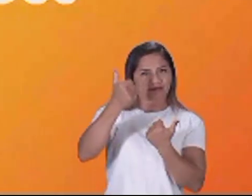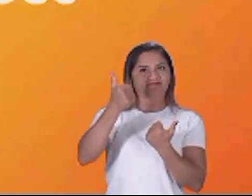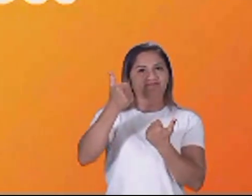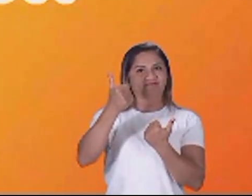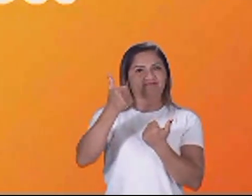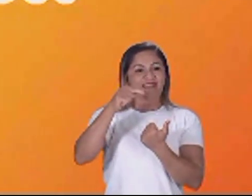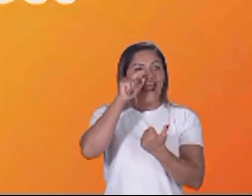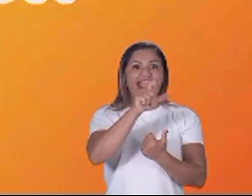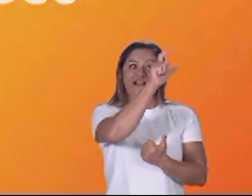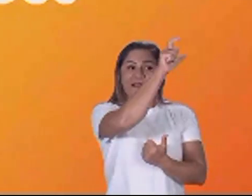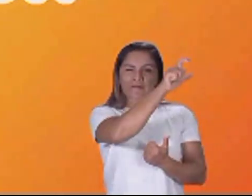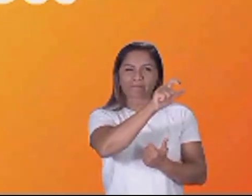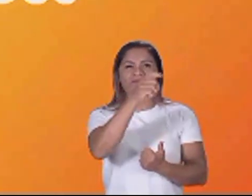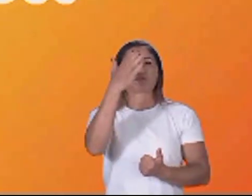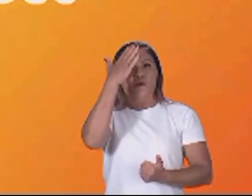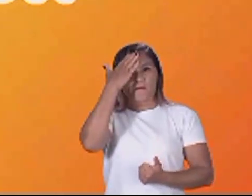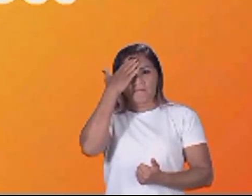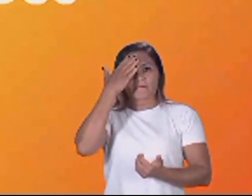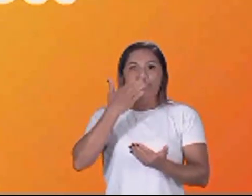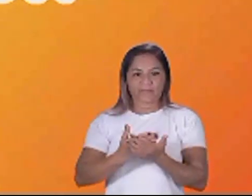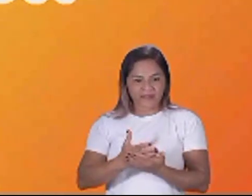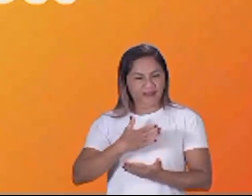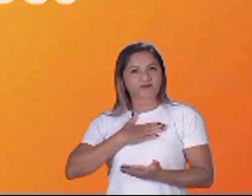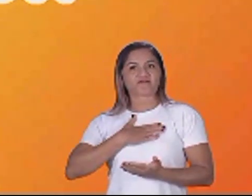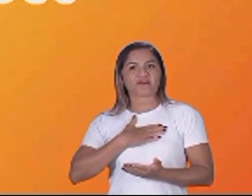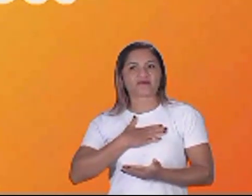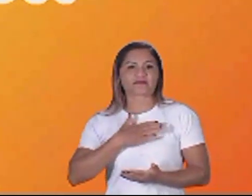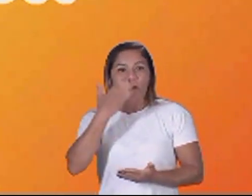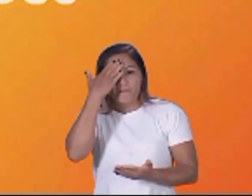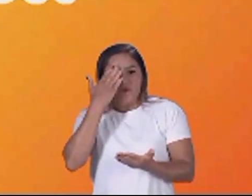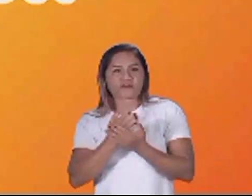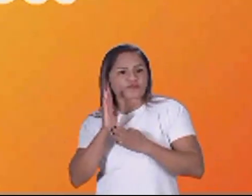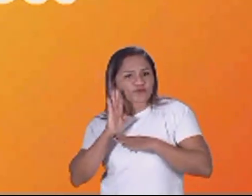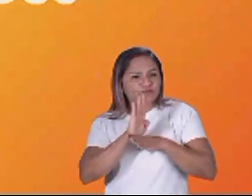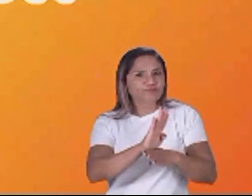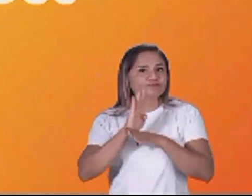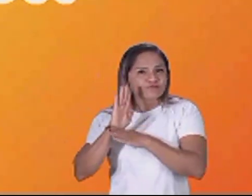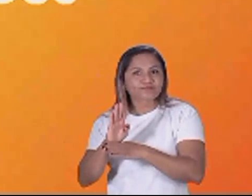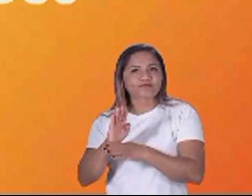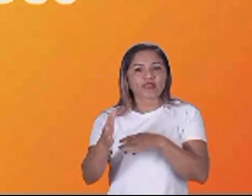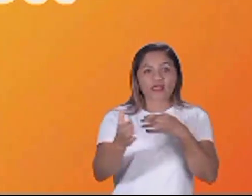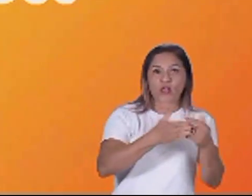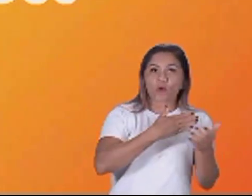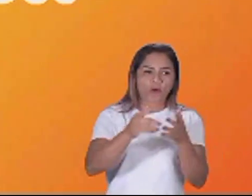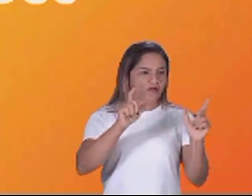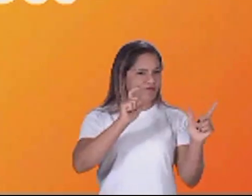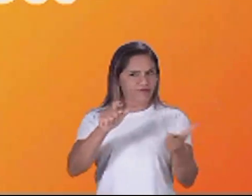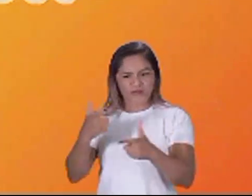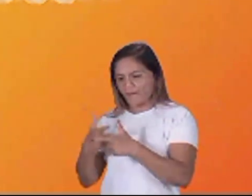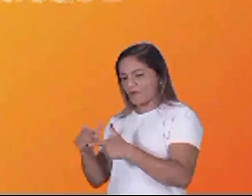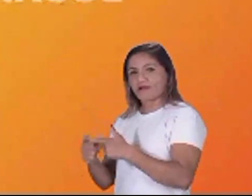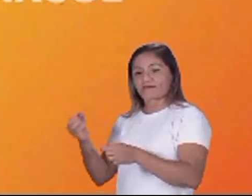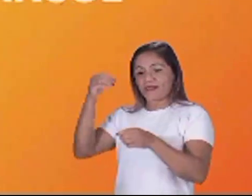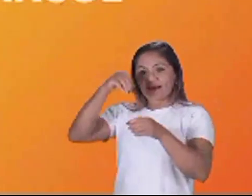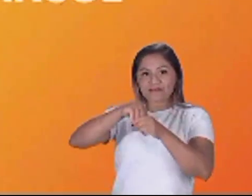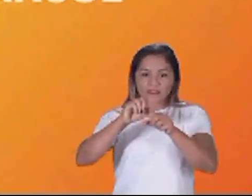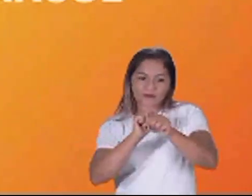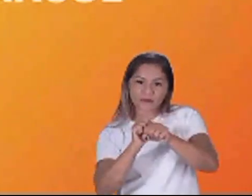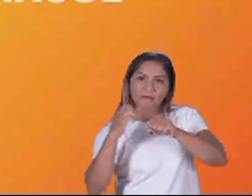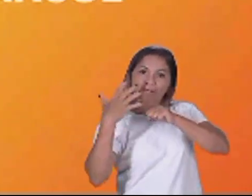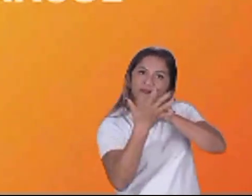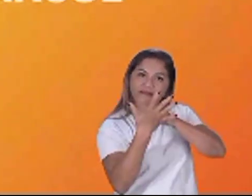federal tem um programa de renovação sustentável da frota para a compra de novos veículos o que vai permitir a Sobral